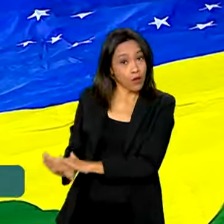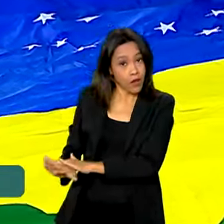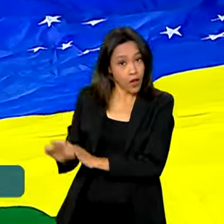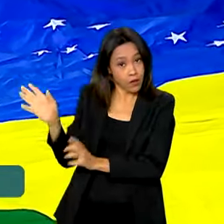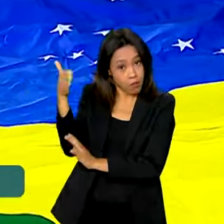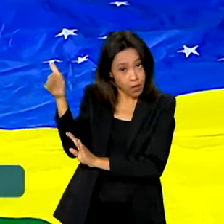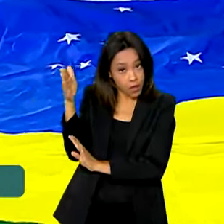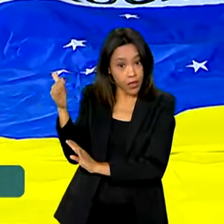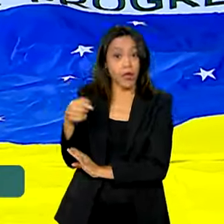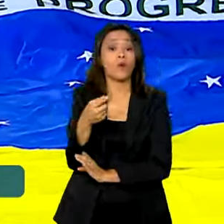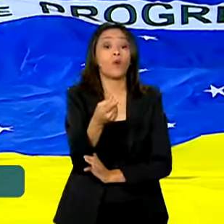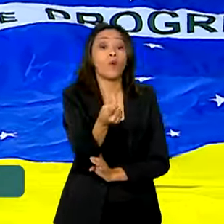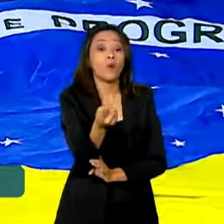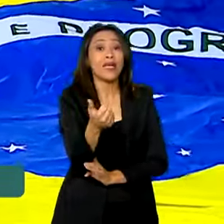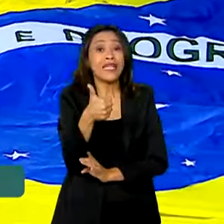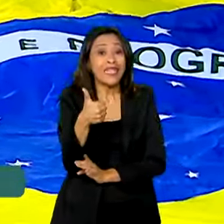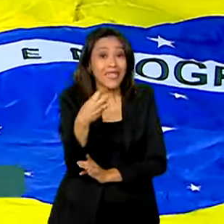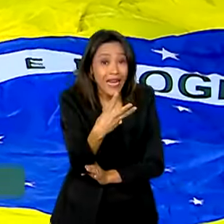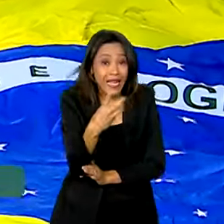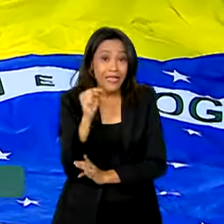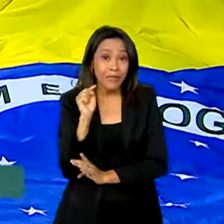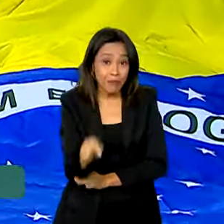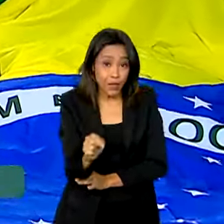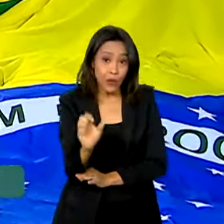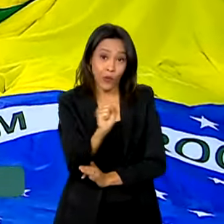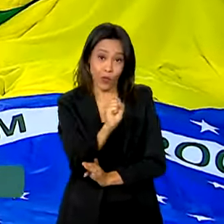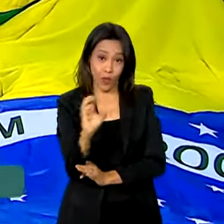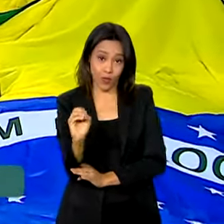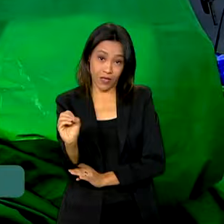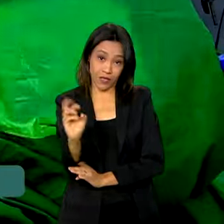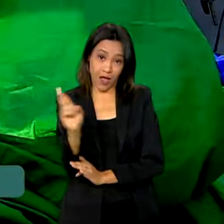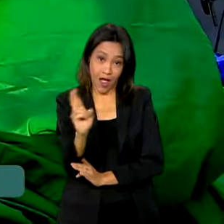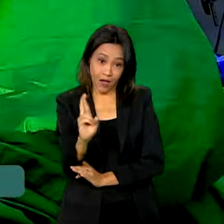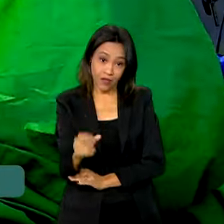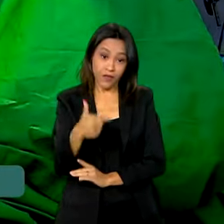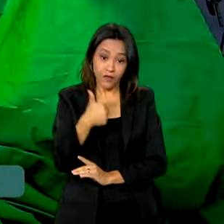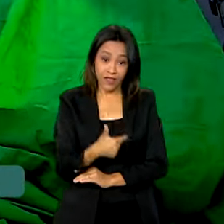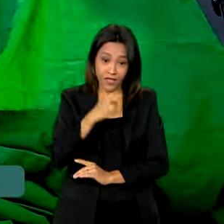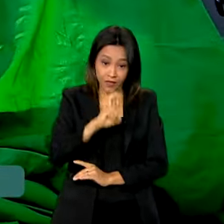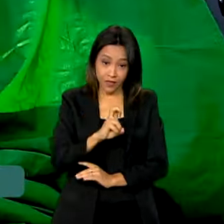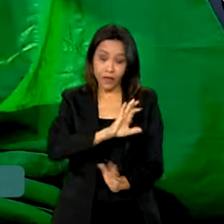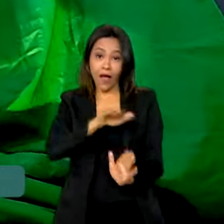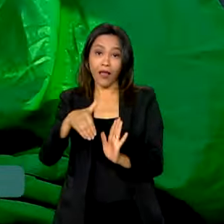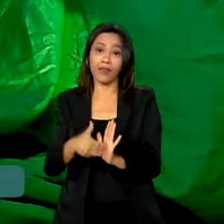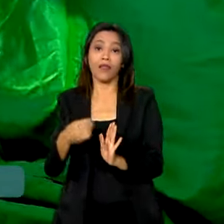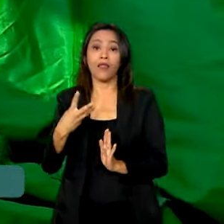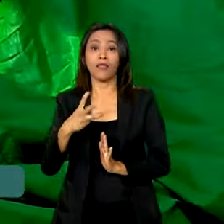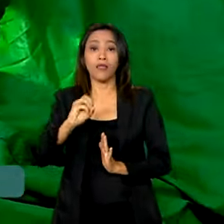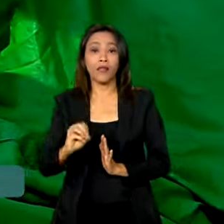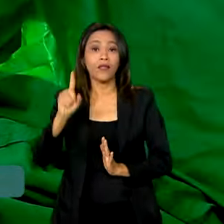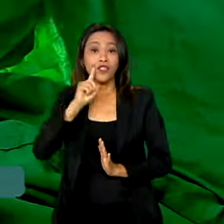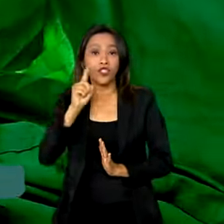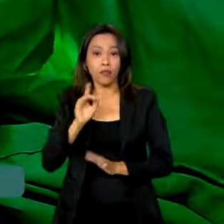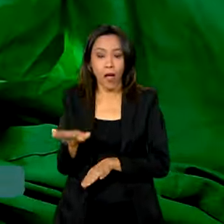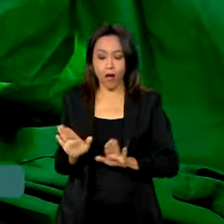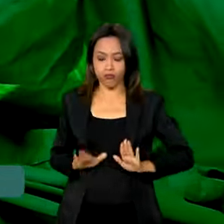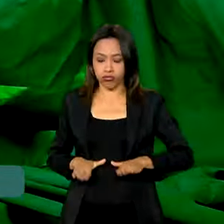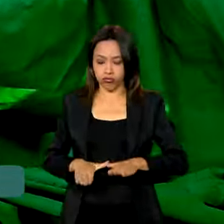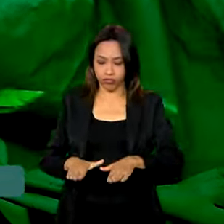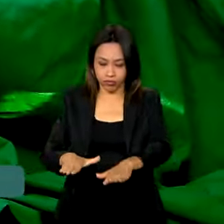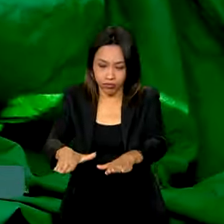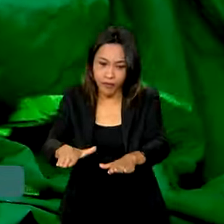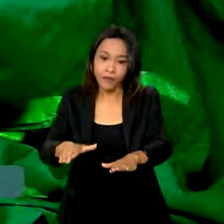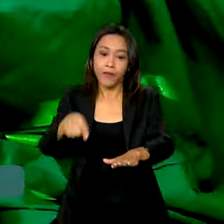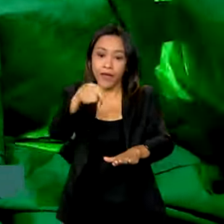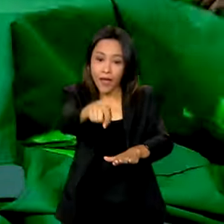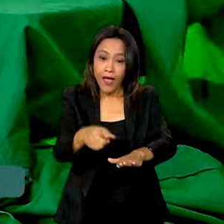bandeira custa cerca de R$ 13.800,00, e leva de 25 a 30 dias para ser confeccionada. As que